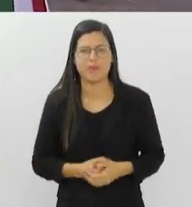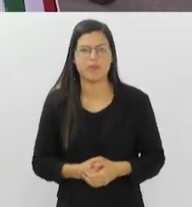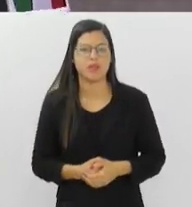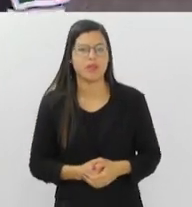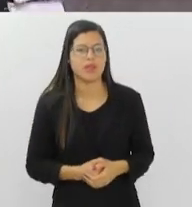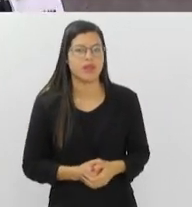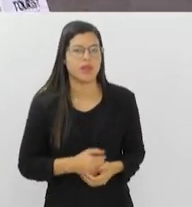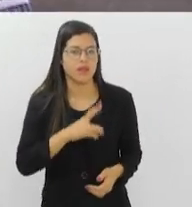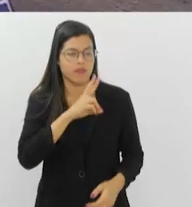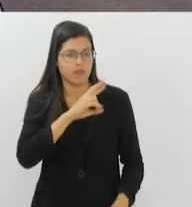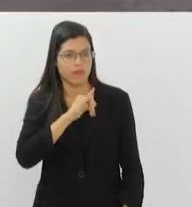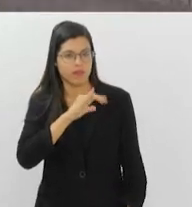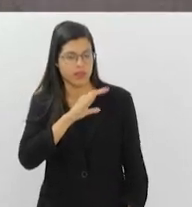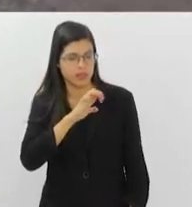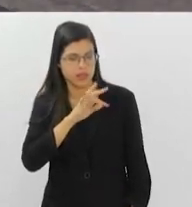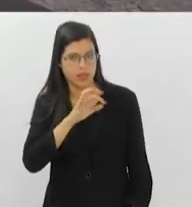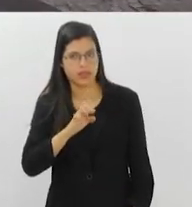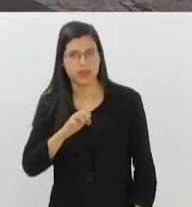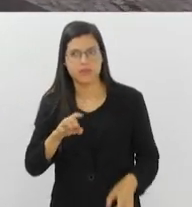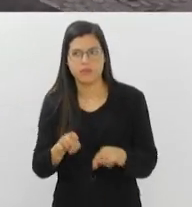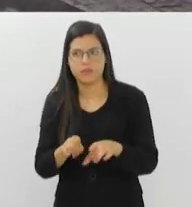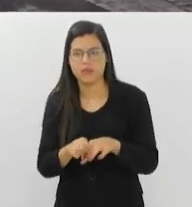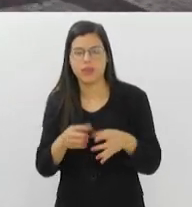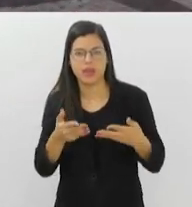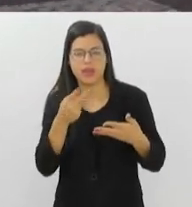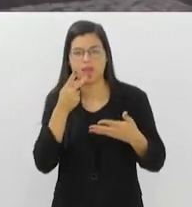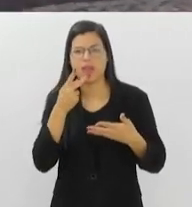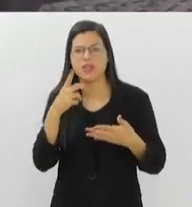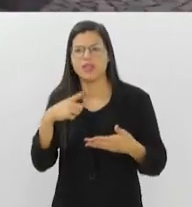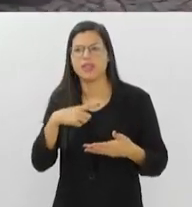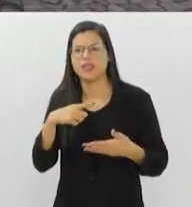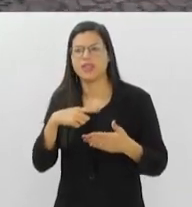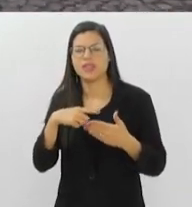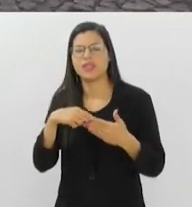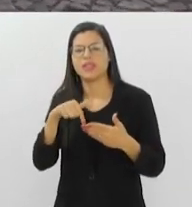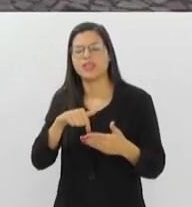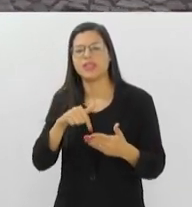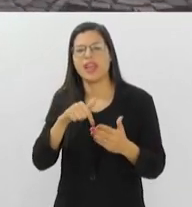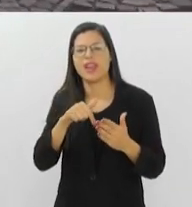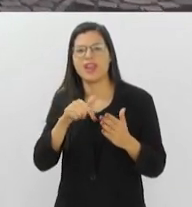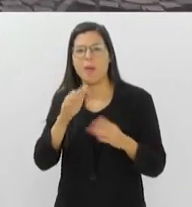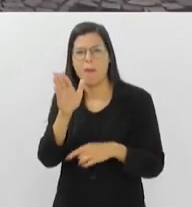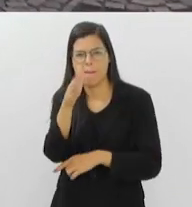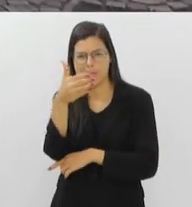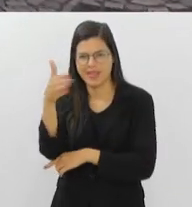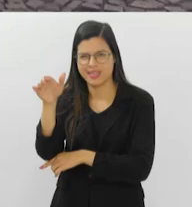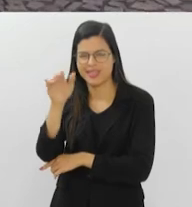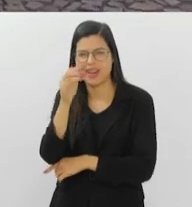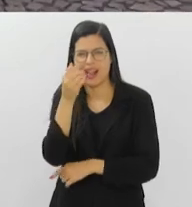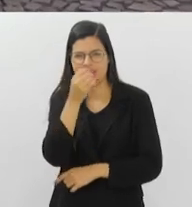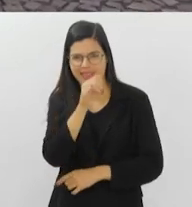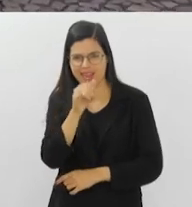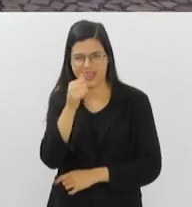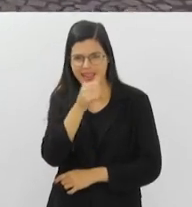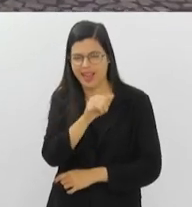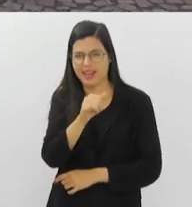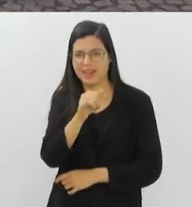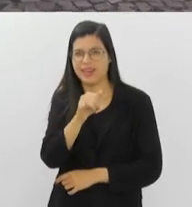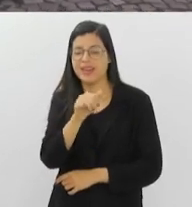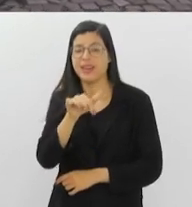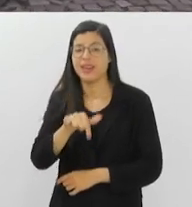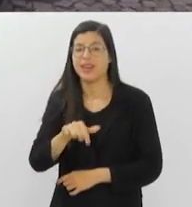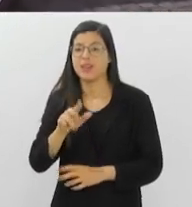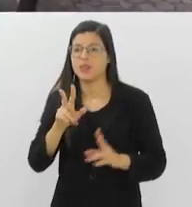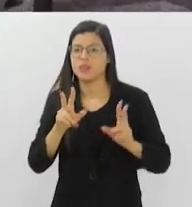destacar também aqui, tem uma bandeira da Itália na farda do Coronel, eu gostaria que muitos policiais são bilíngues para dar esse apoio justamente ao turista, né,